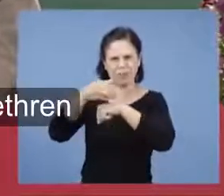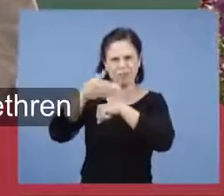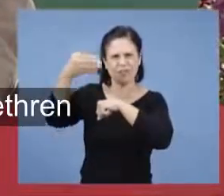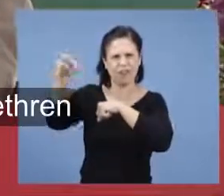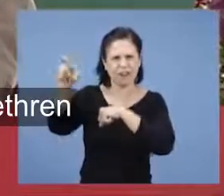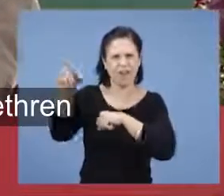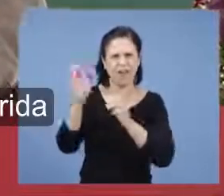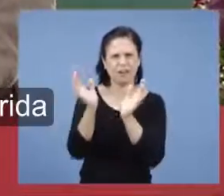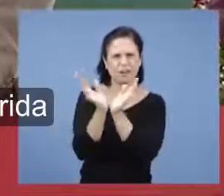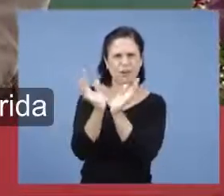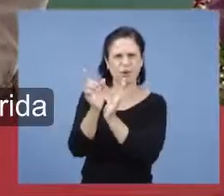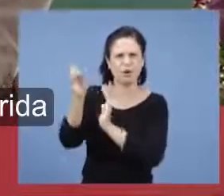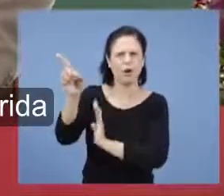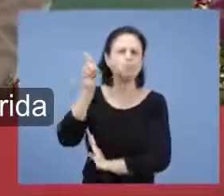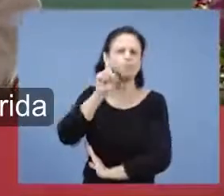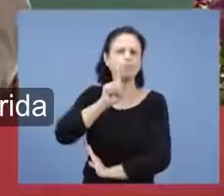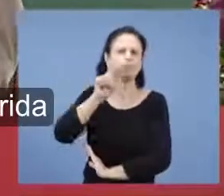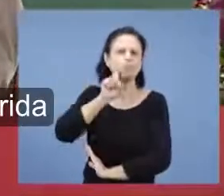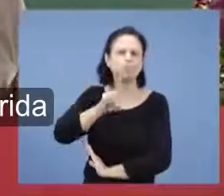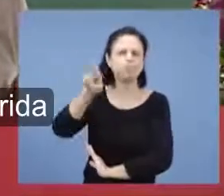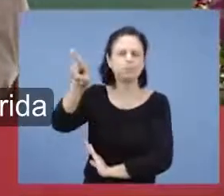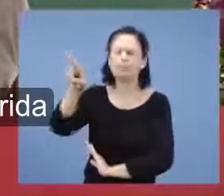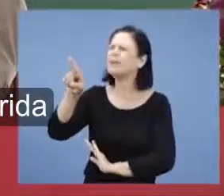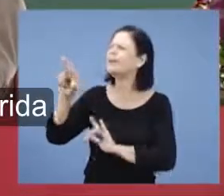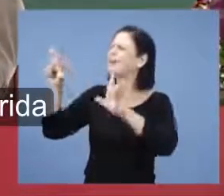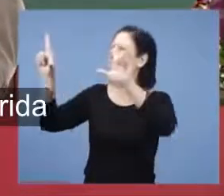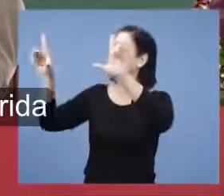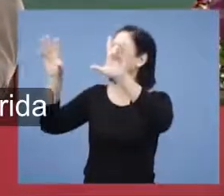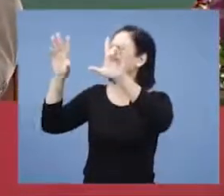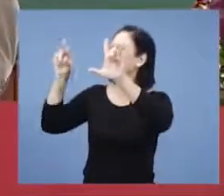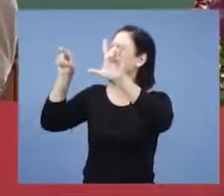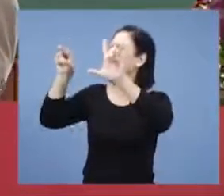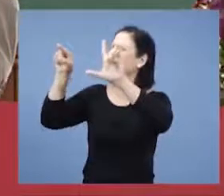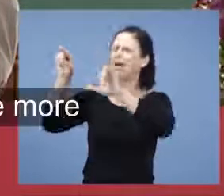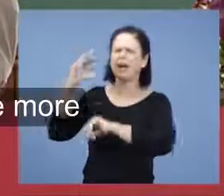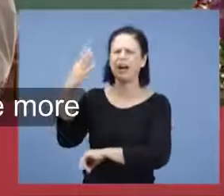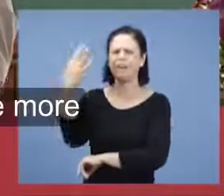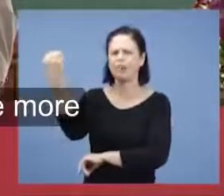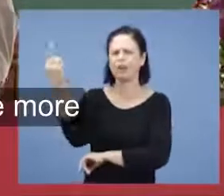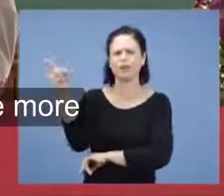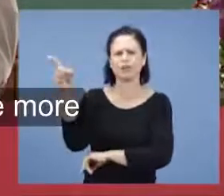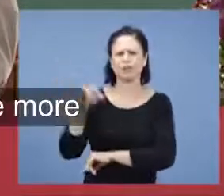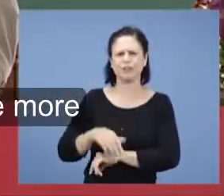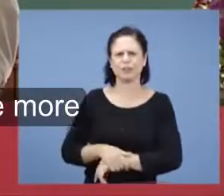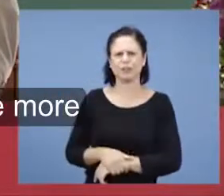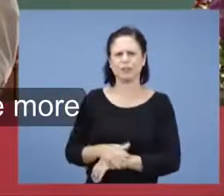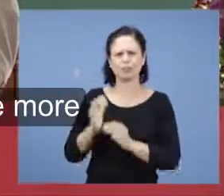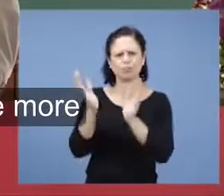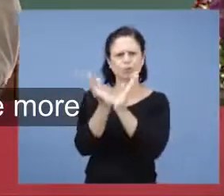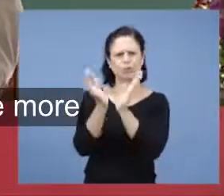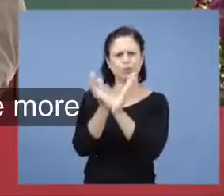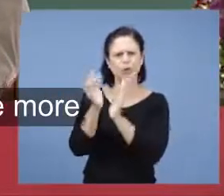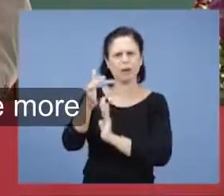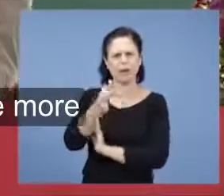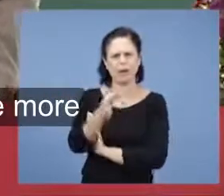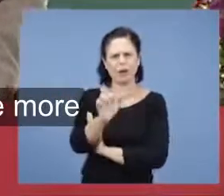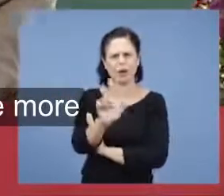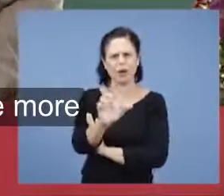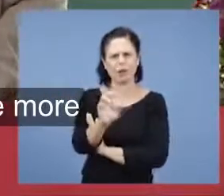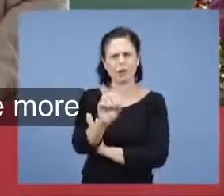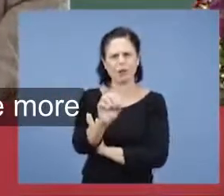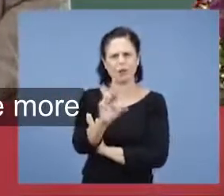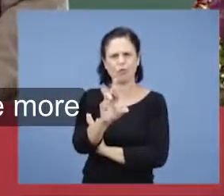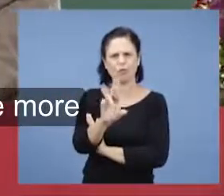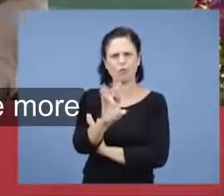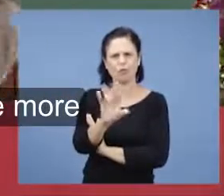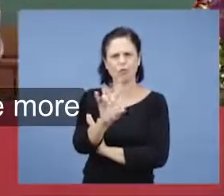um grupo de irmãos. Eu gostaria que passasse aqui, na Flórida. Esse é um grupo bastante grande.